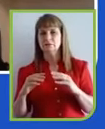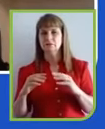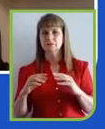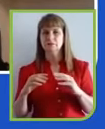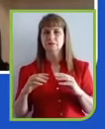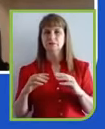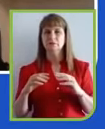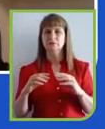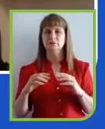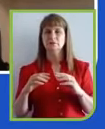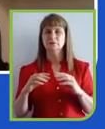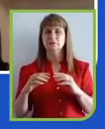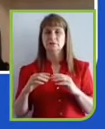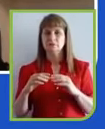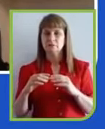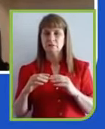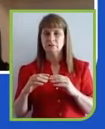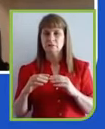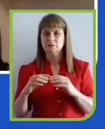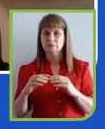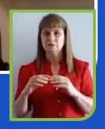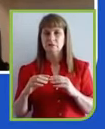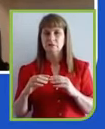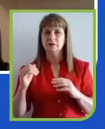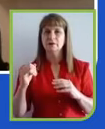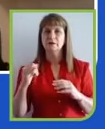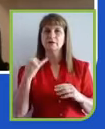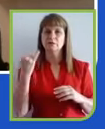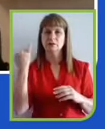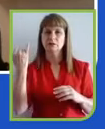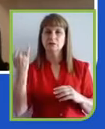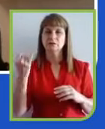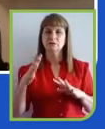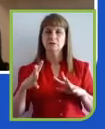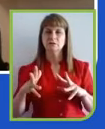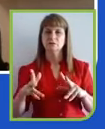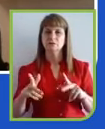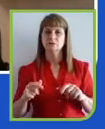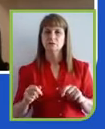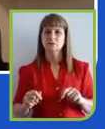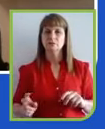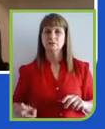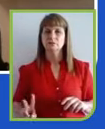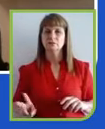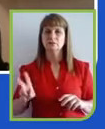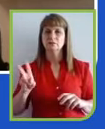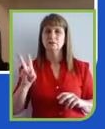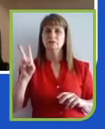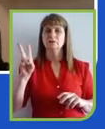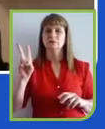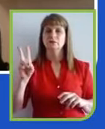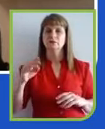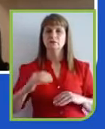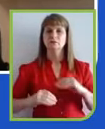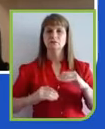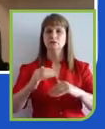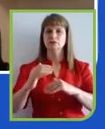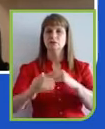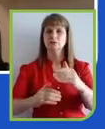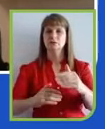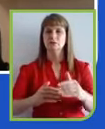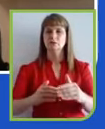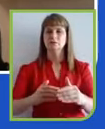E é muito importante que toda a cadeia de valor desse processo esteja sendo bem cuidada em todos os